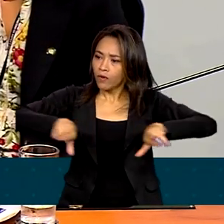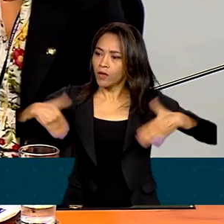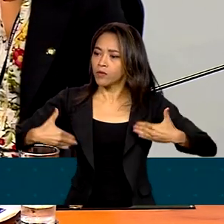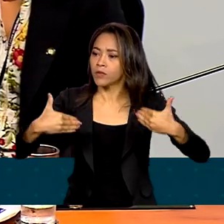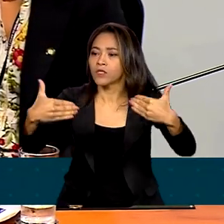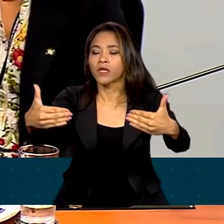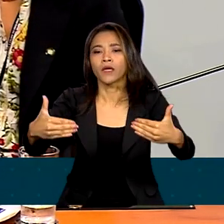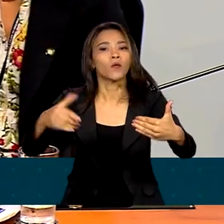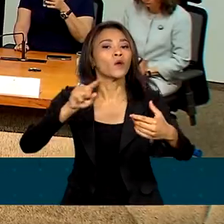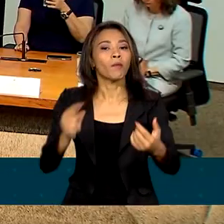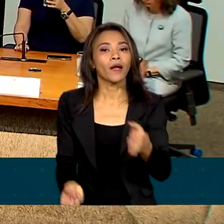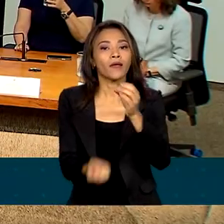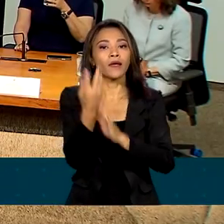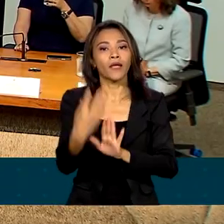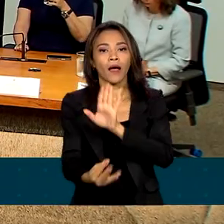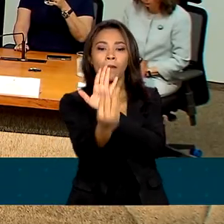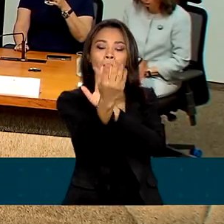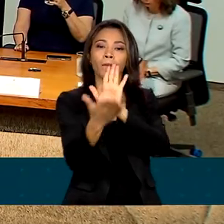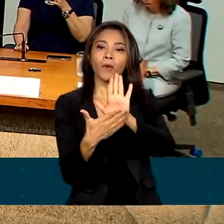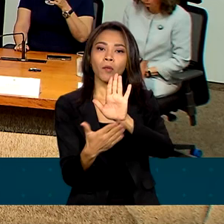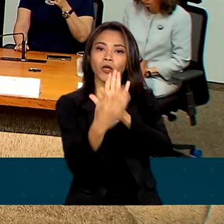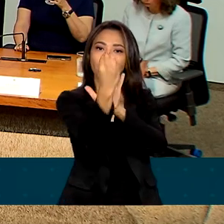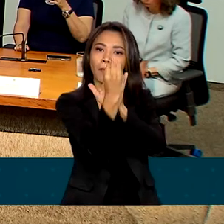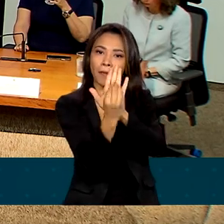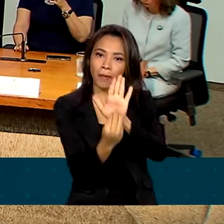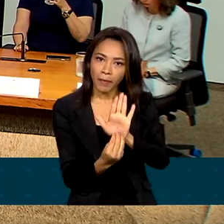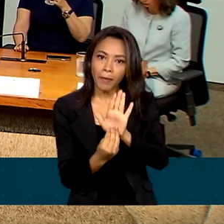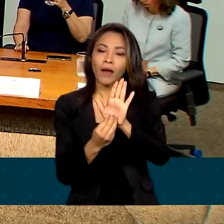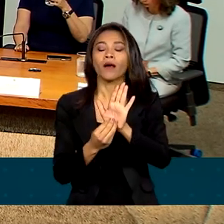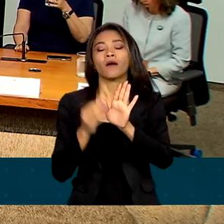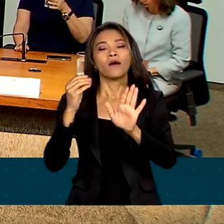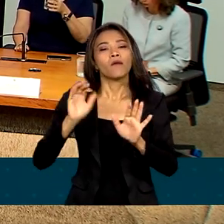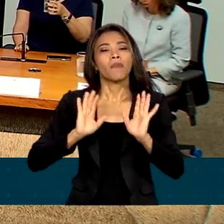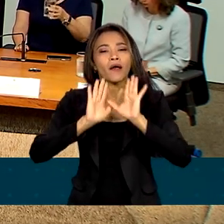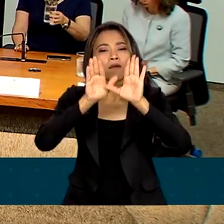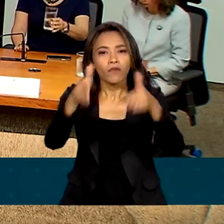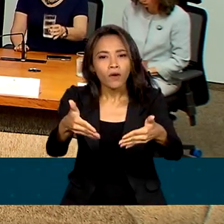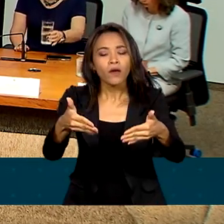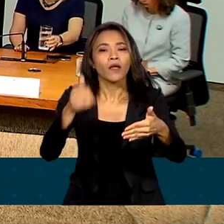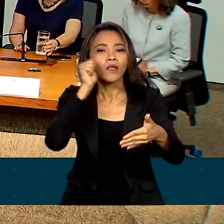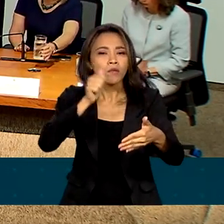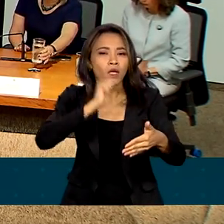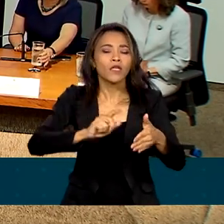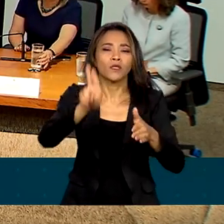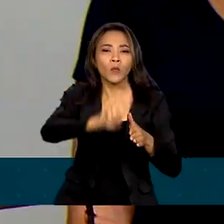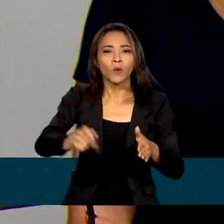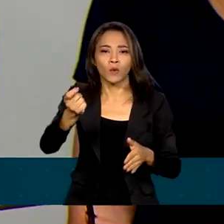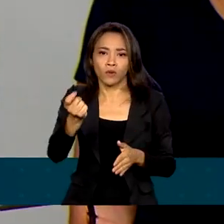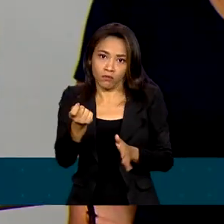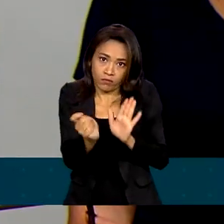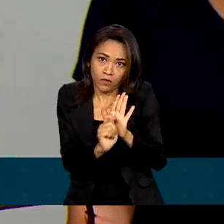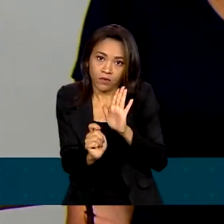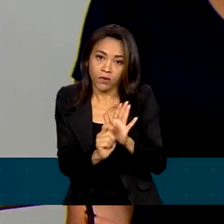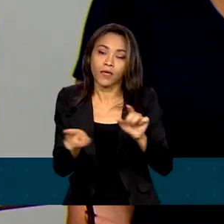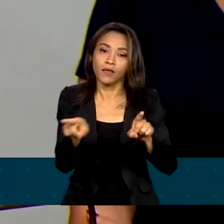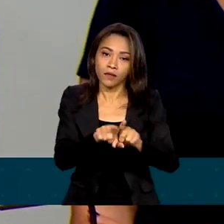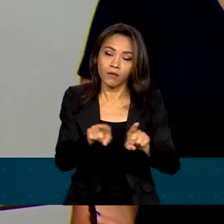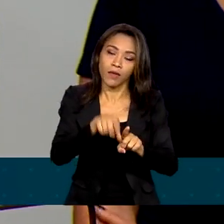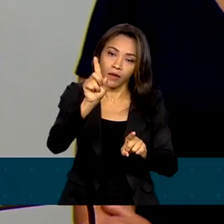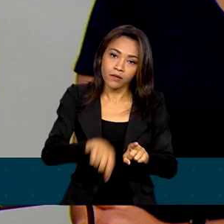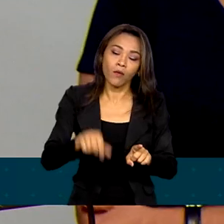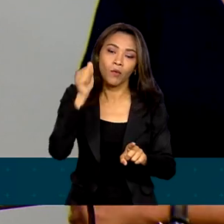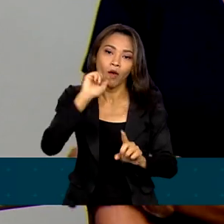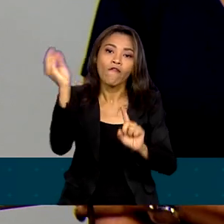voltadas às mulheres que usam droga e vivem em situação de vulnerabilidade no país. A medida faz